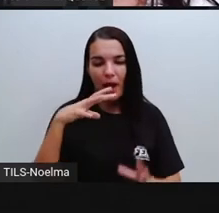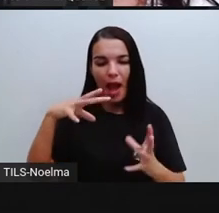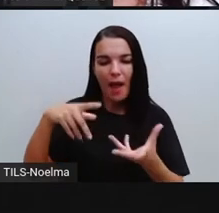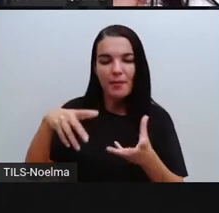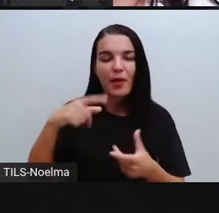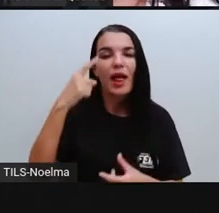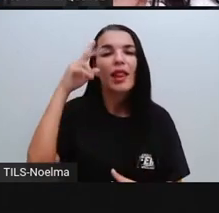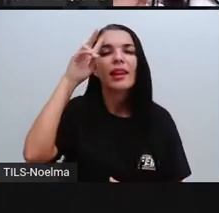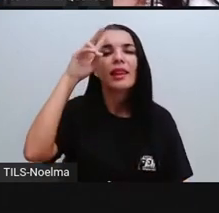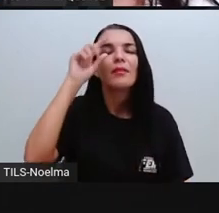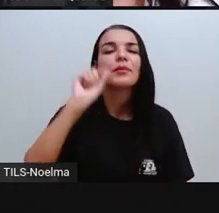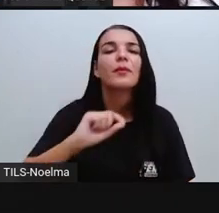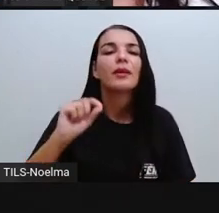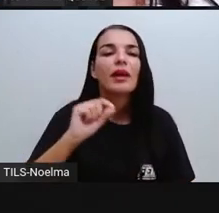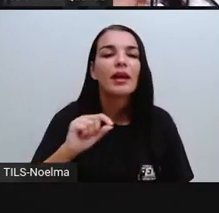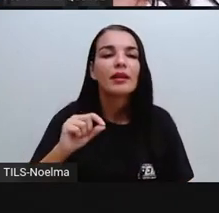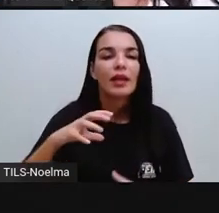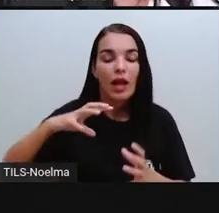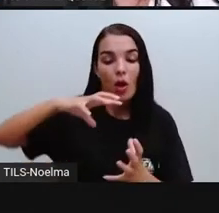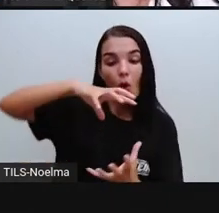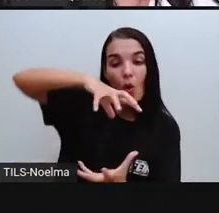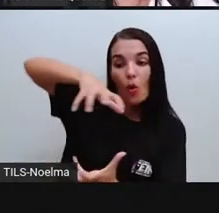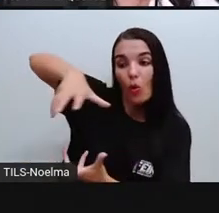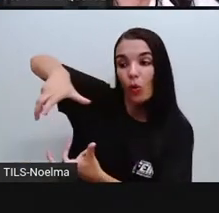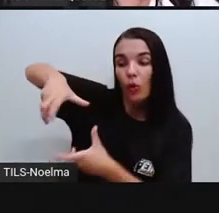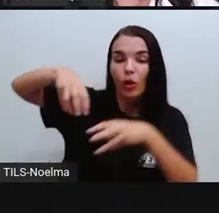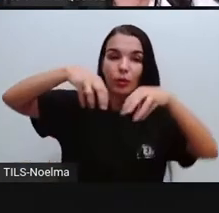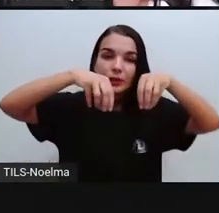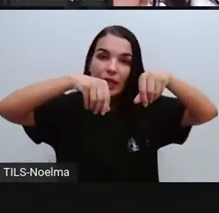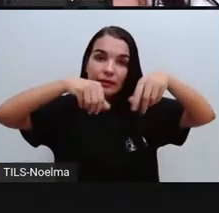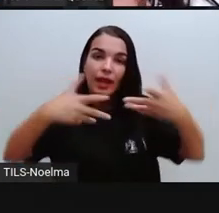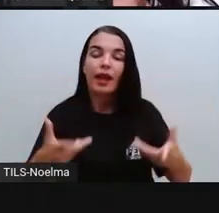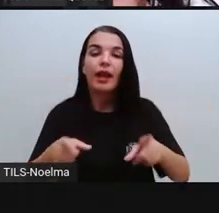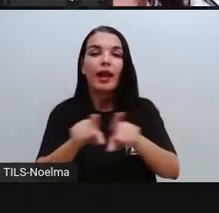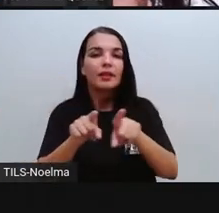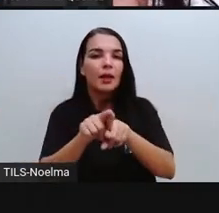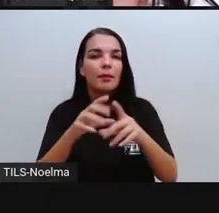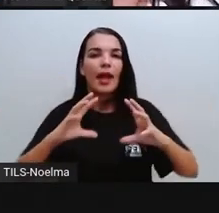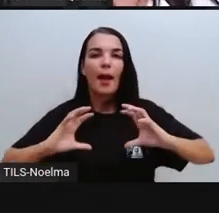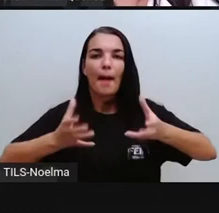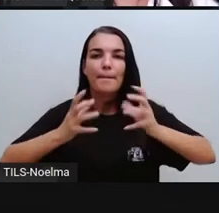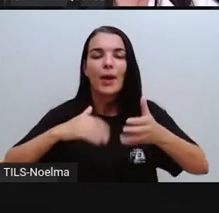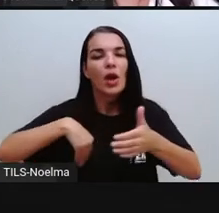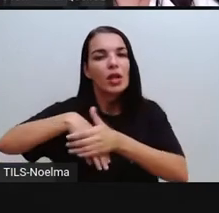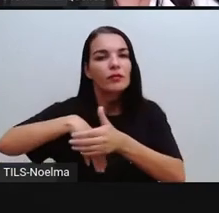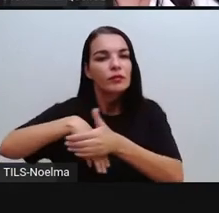lembra o quê? A esfera lembra o globo, a esfera lembra uma bola, né?